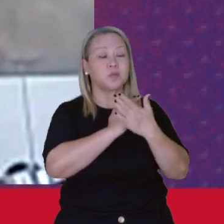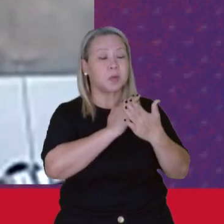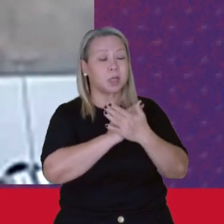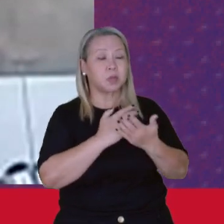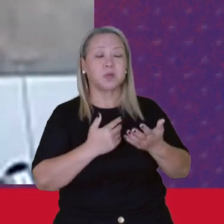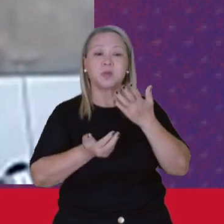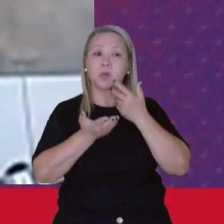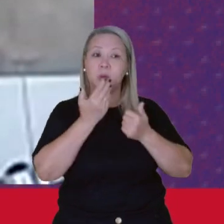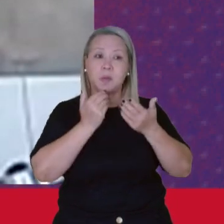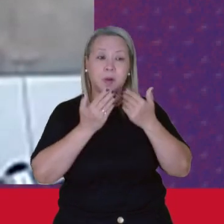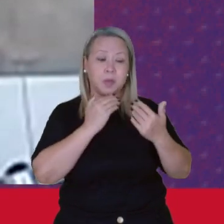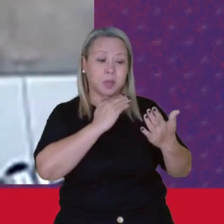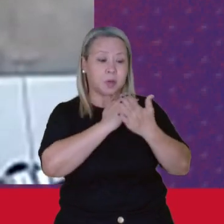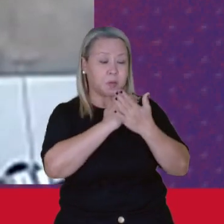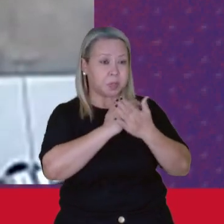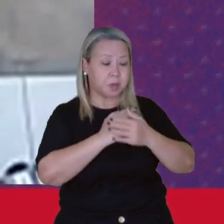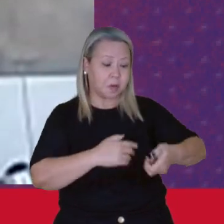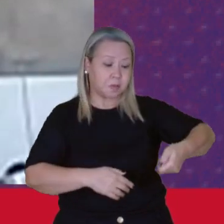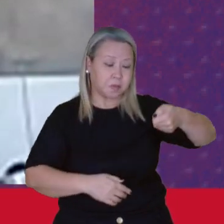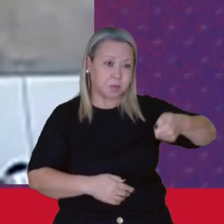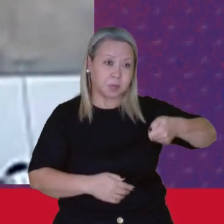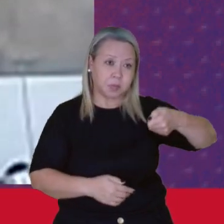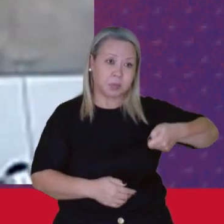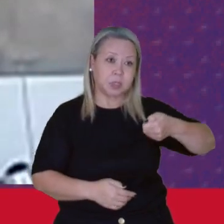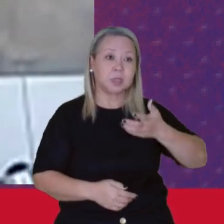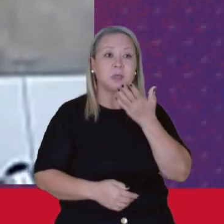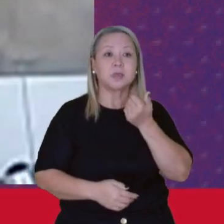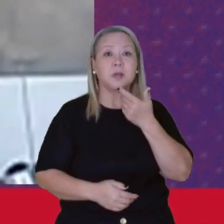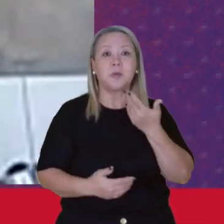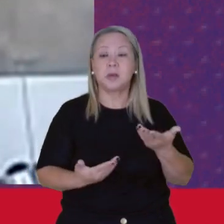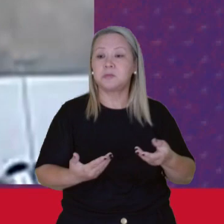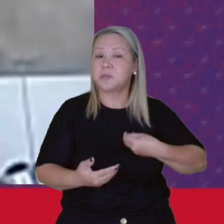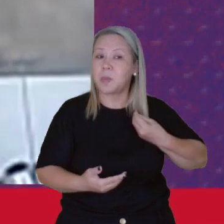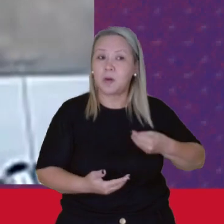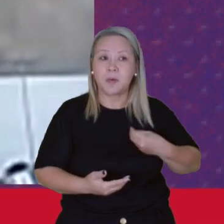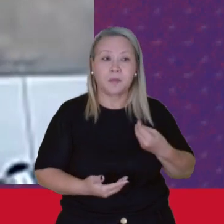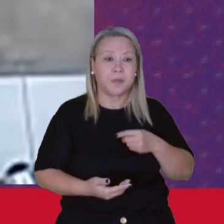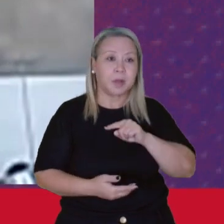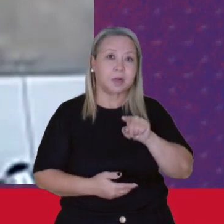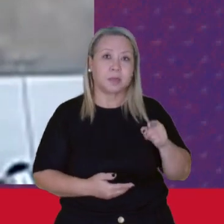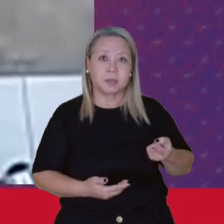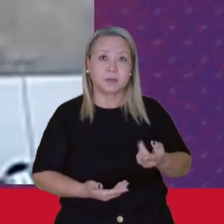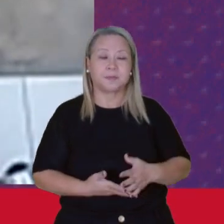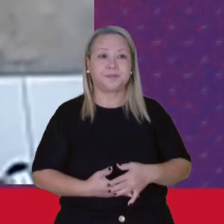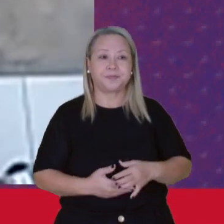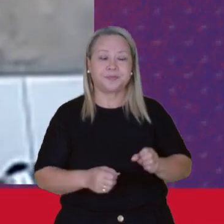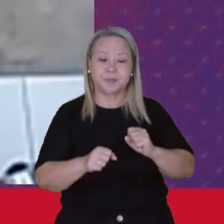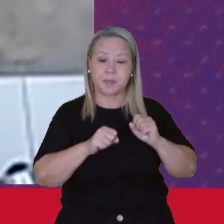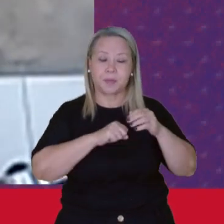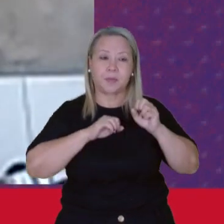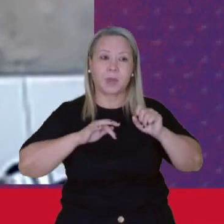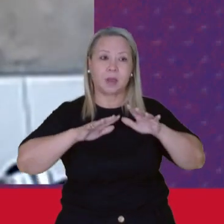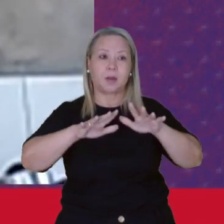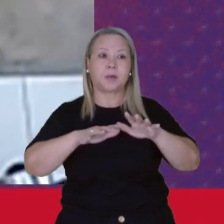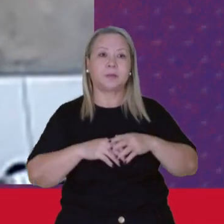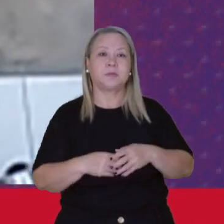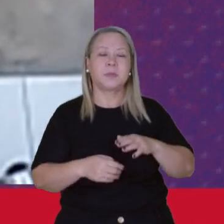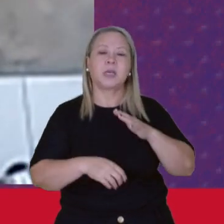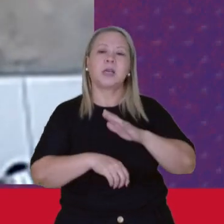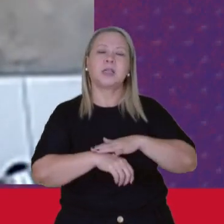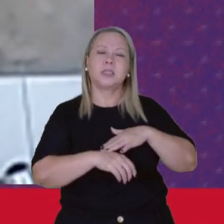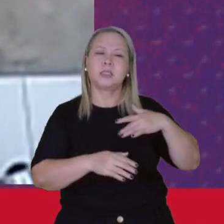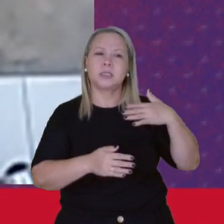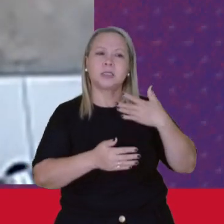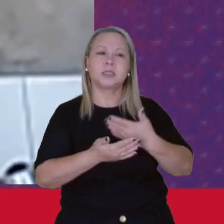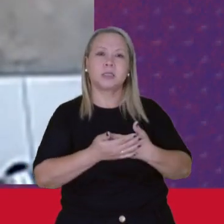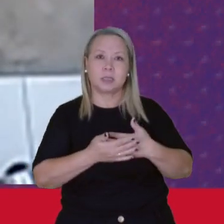Elas me dão ajuda Me dão uma cesta básica E eu estou vivendo assim Devido a pandemia Faz um tempinho já A primeira